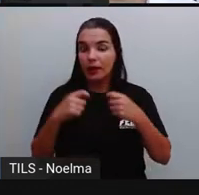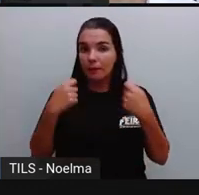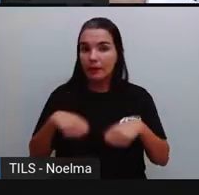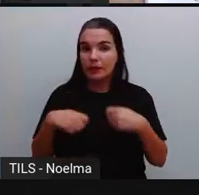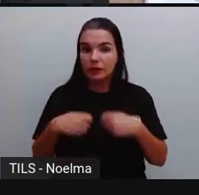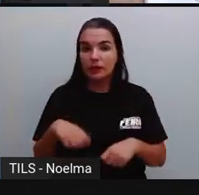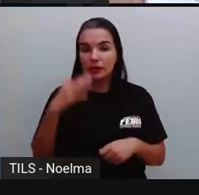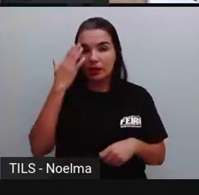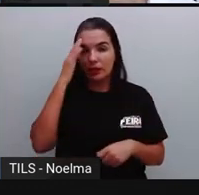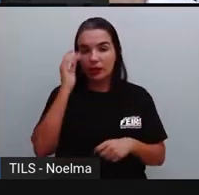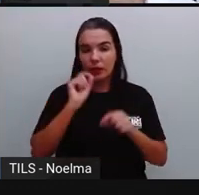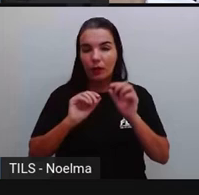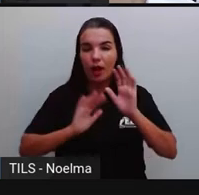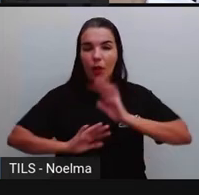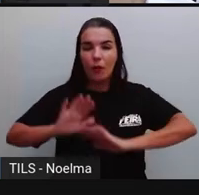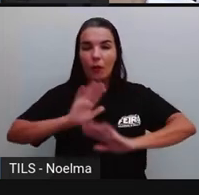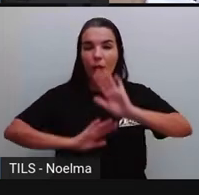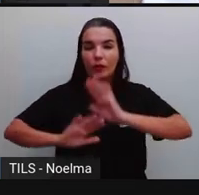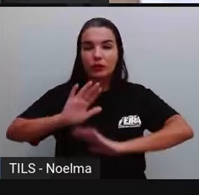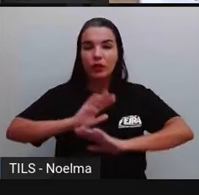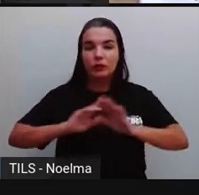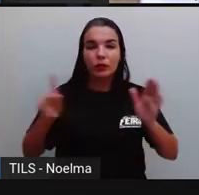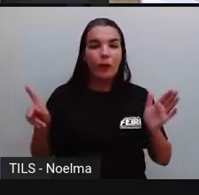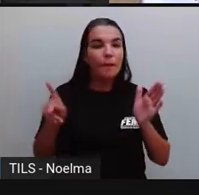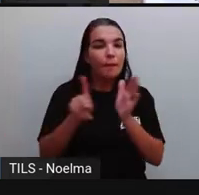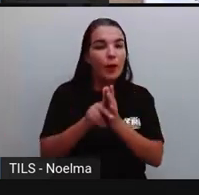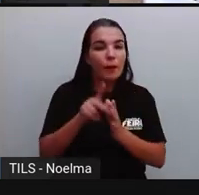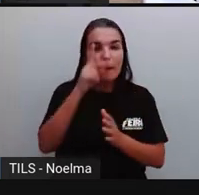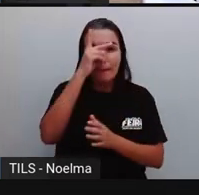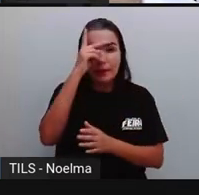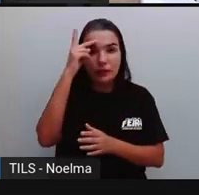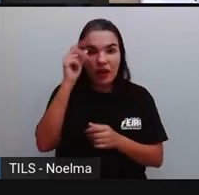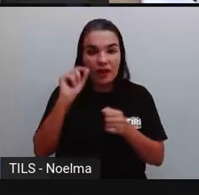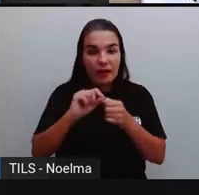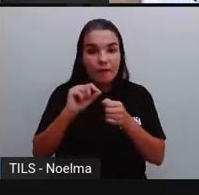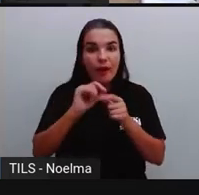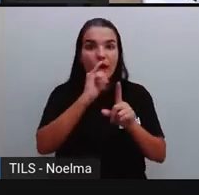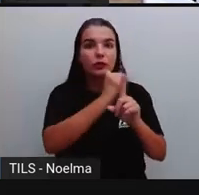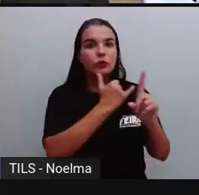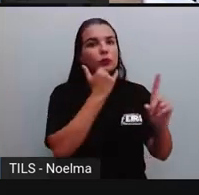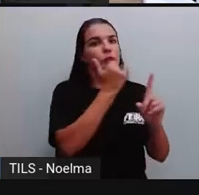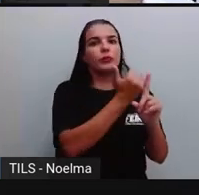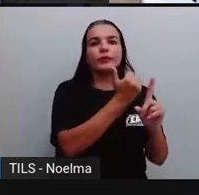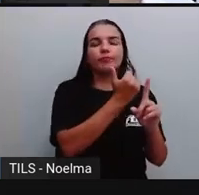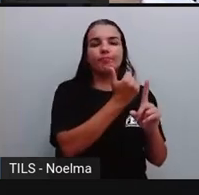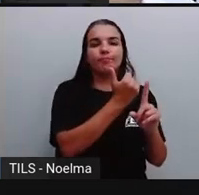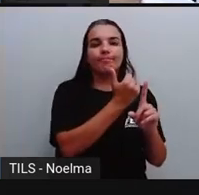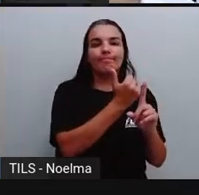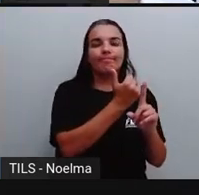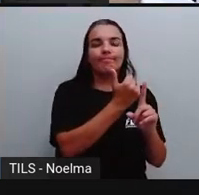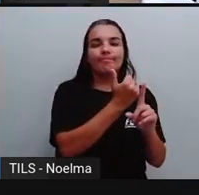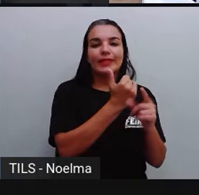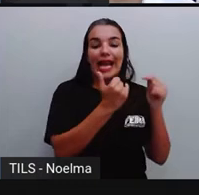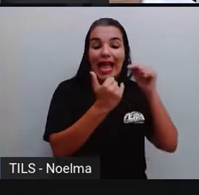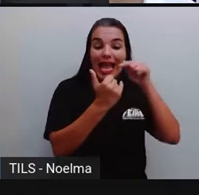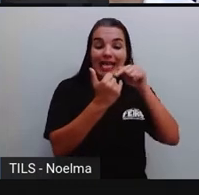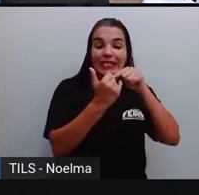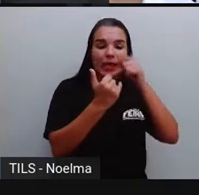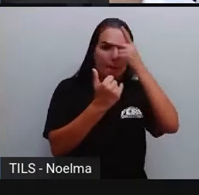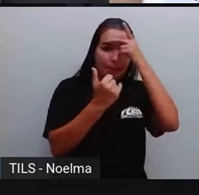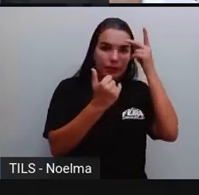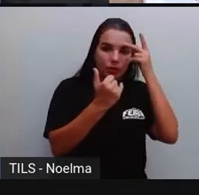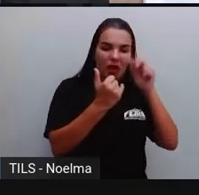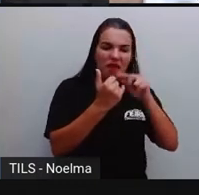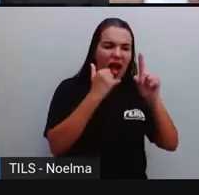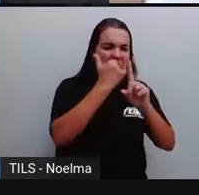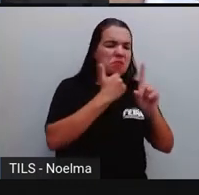também ter um cuidado com o próprio agressor, né? Muitas vezes a gente consegue resolver, tem que ter cuidado com